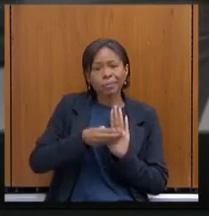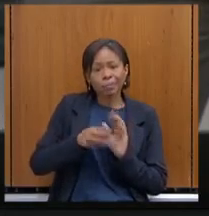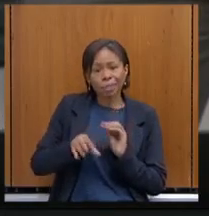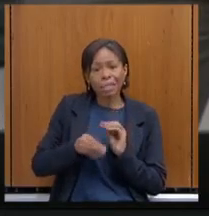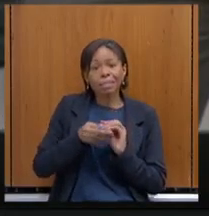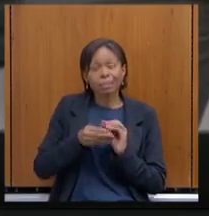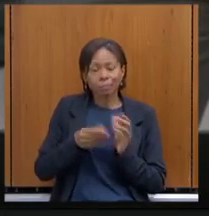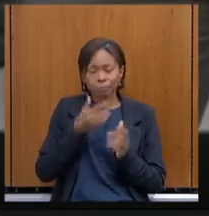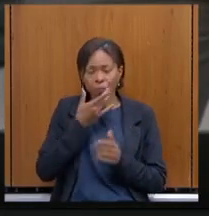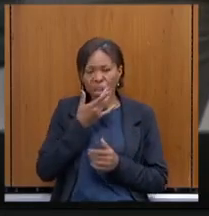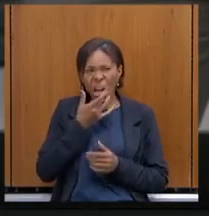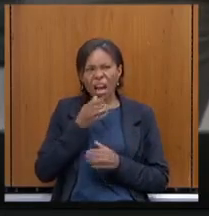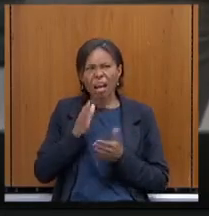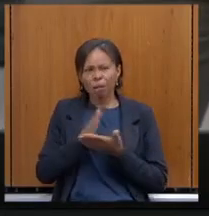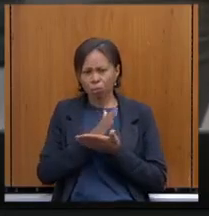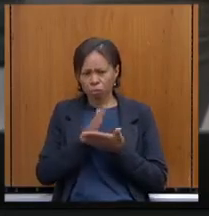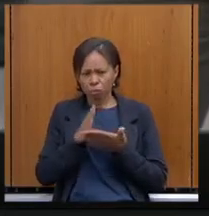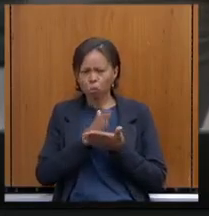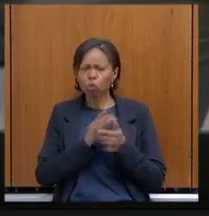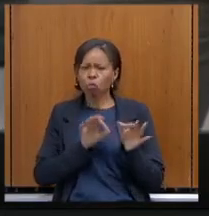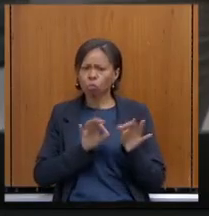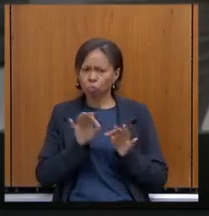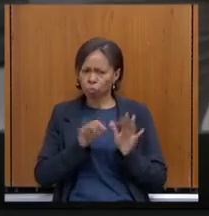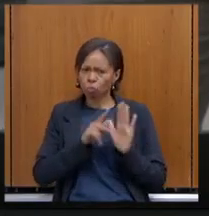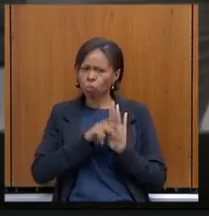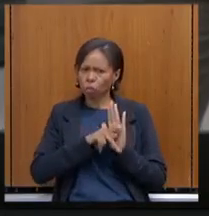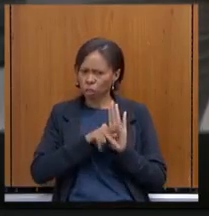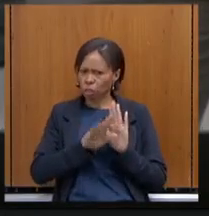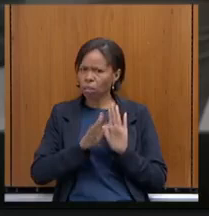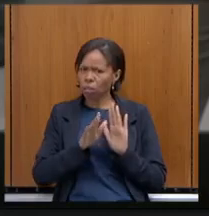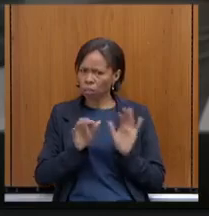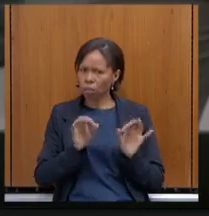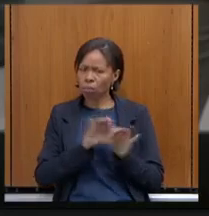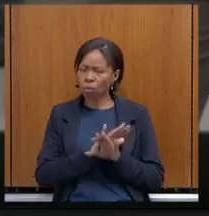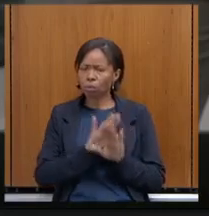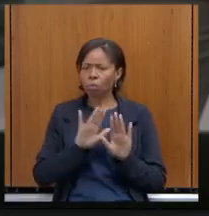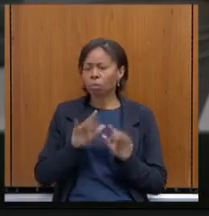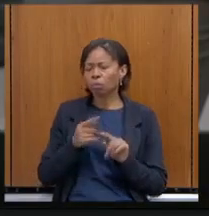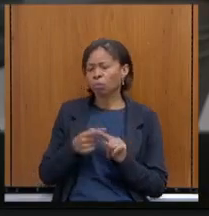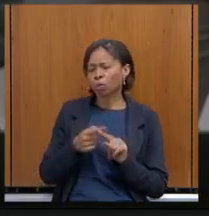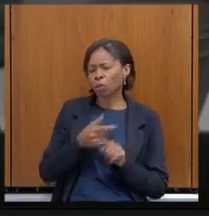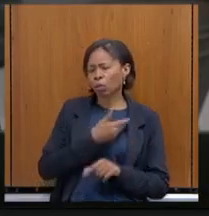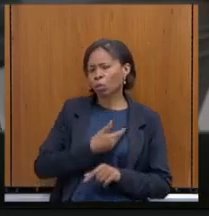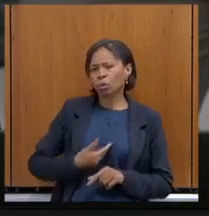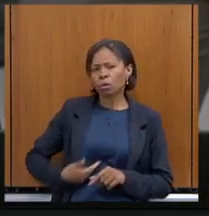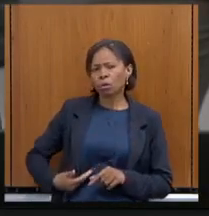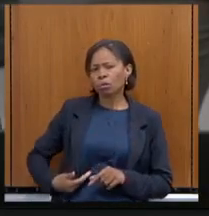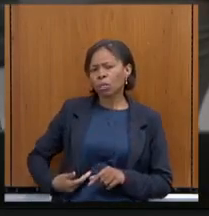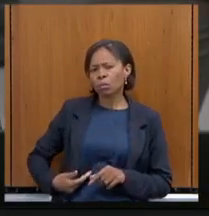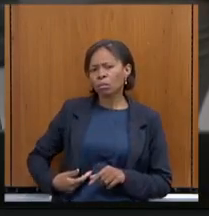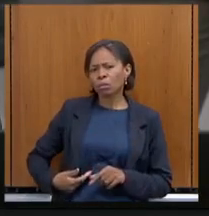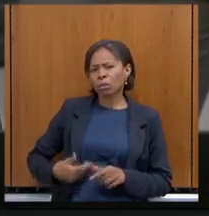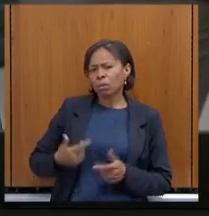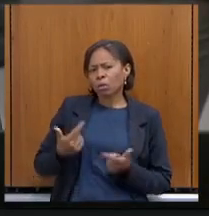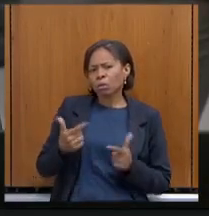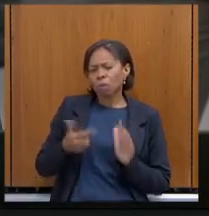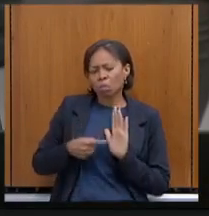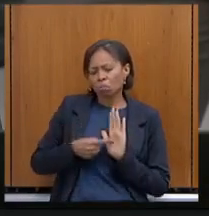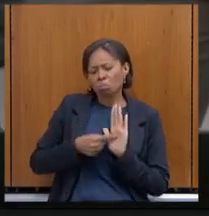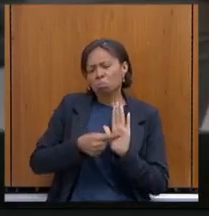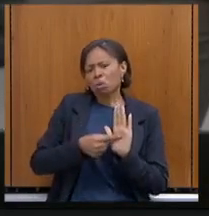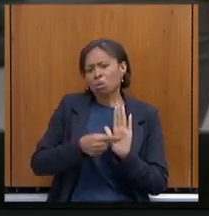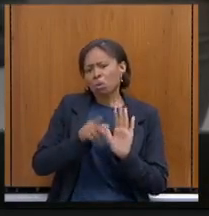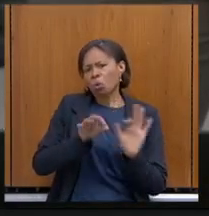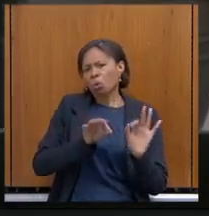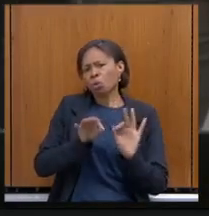projetos, alguns já chegaram, por que o governo se nega a apresentar o plano, ou por que não apresentou, não tem